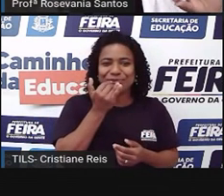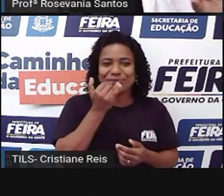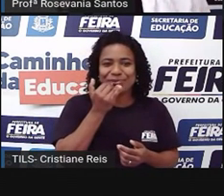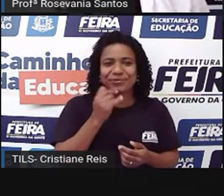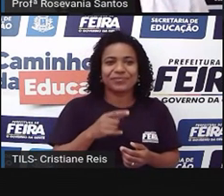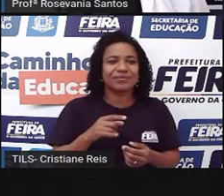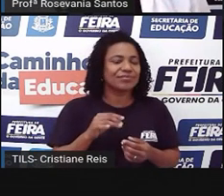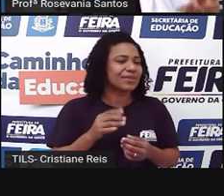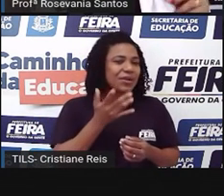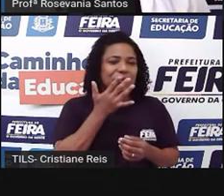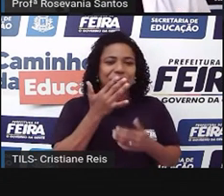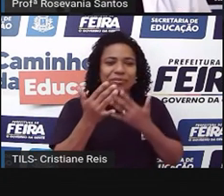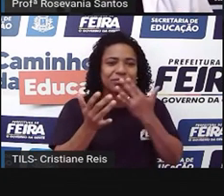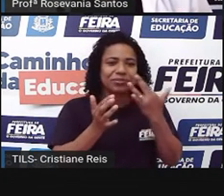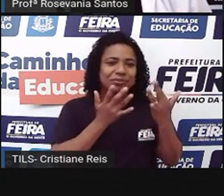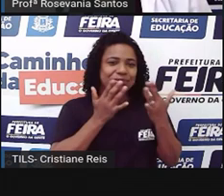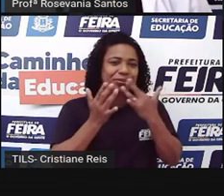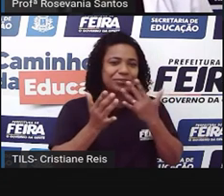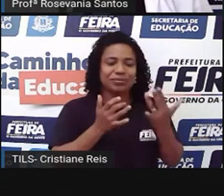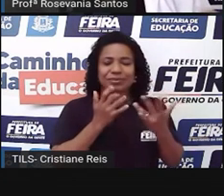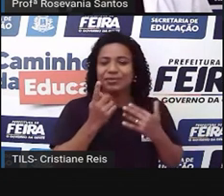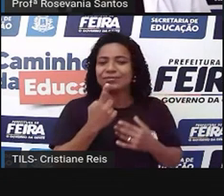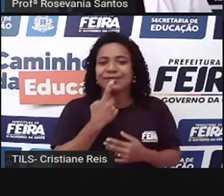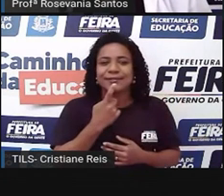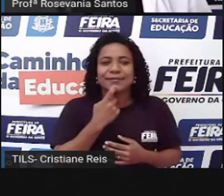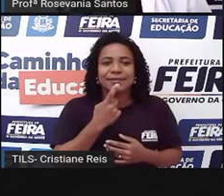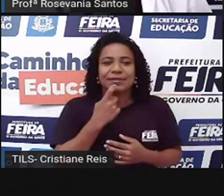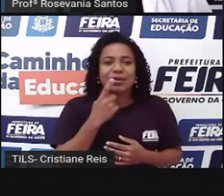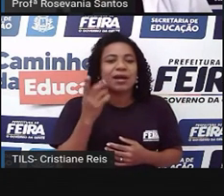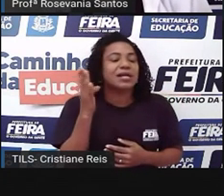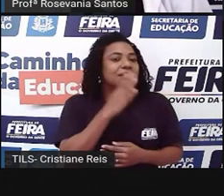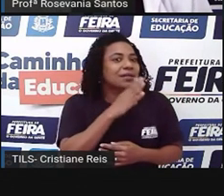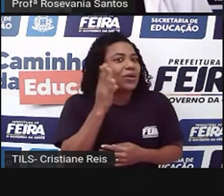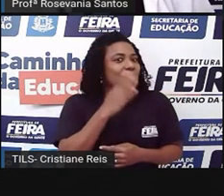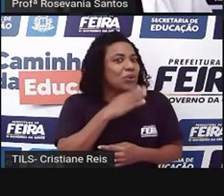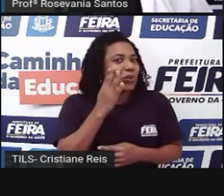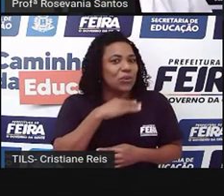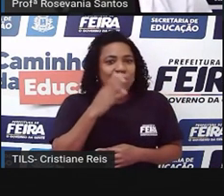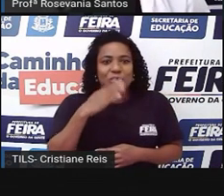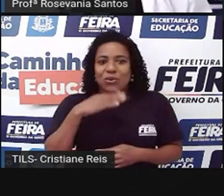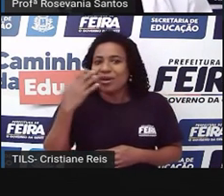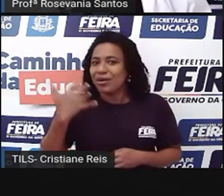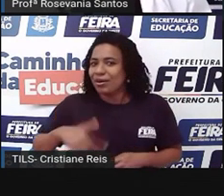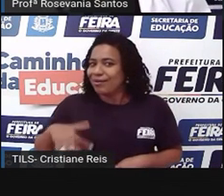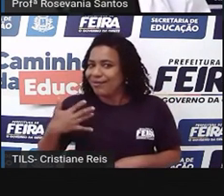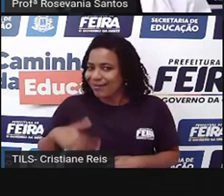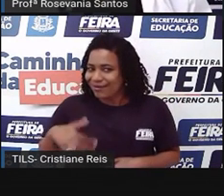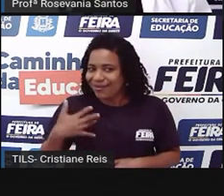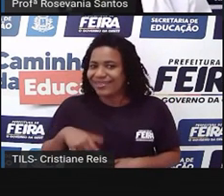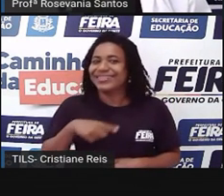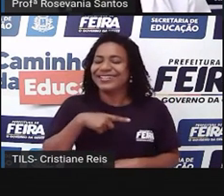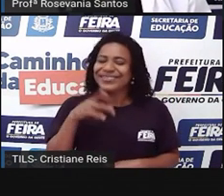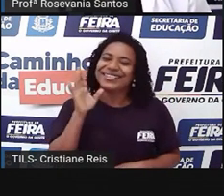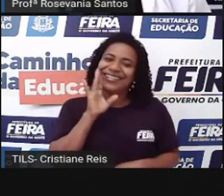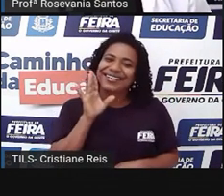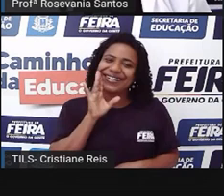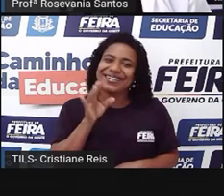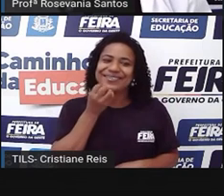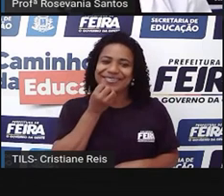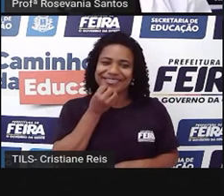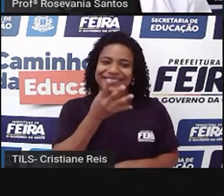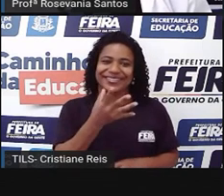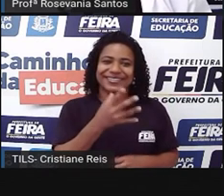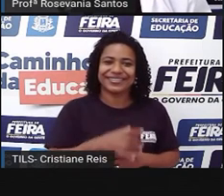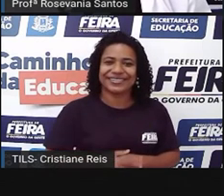aqueles coloridinhos, as bichinhas são tão bonitinhas, mas às vezes também ardem demais, né? Mas é muito legal isso. Então, gente,